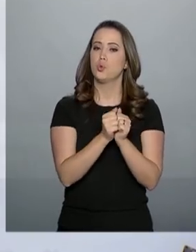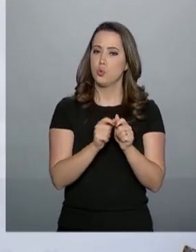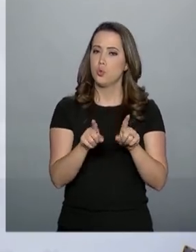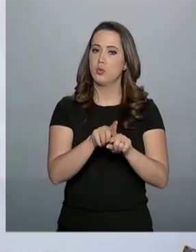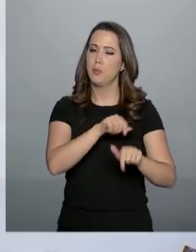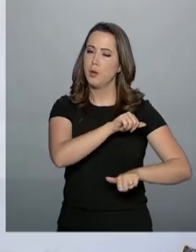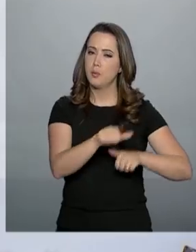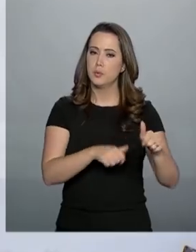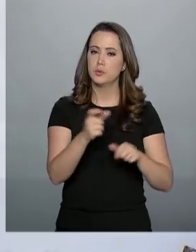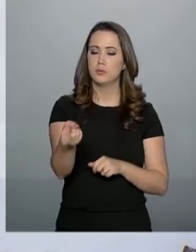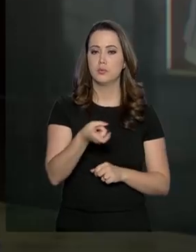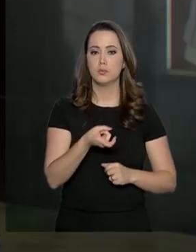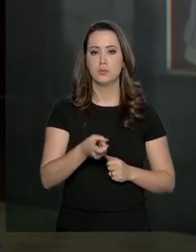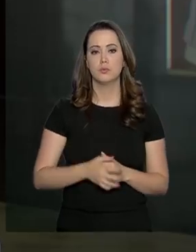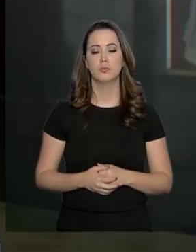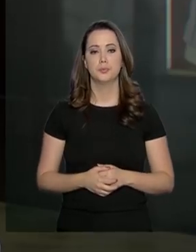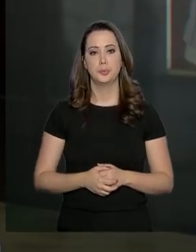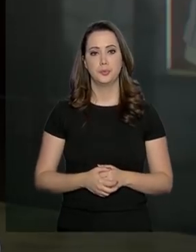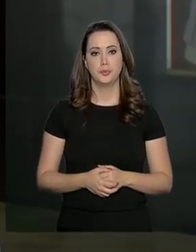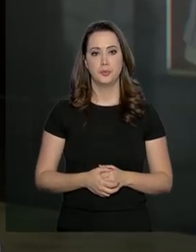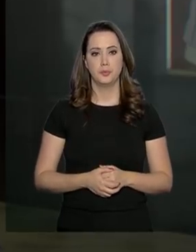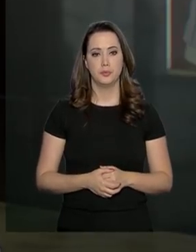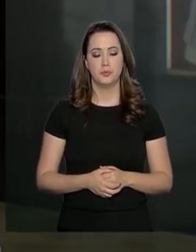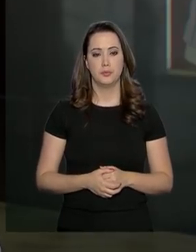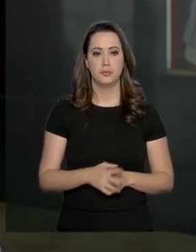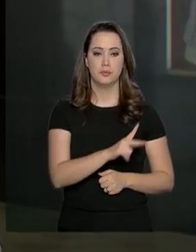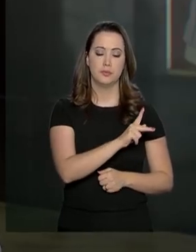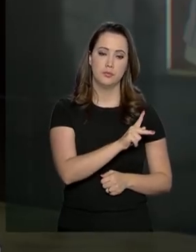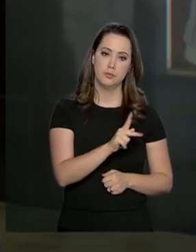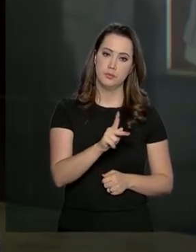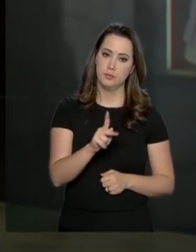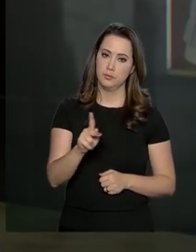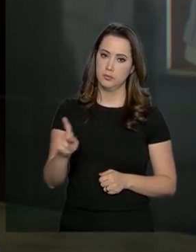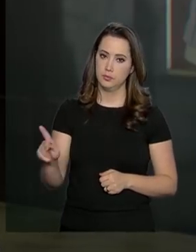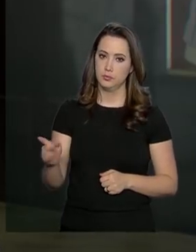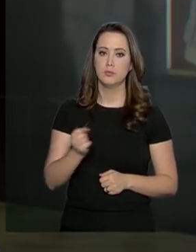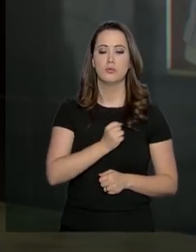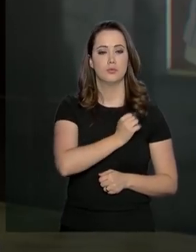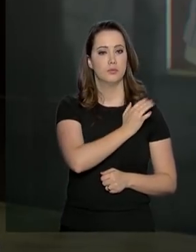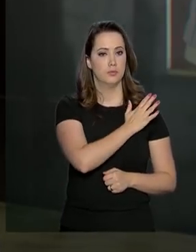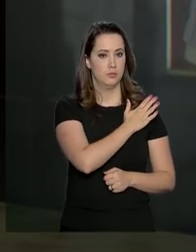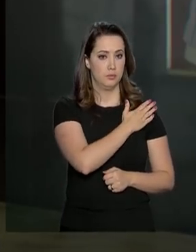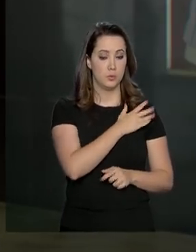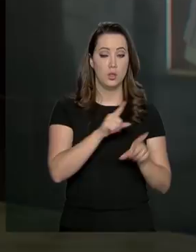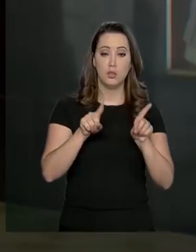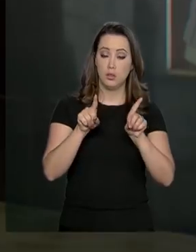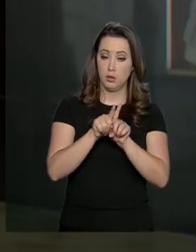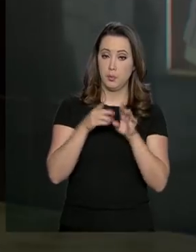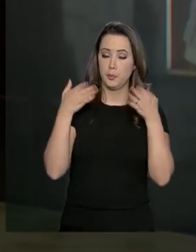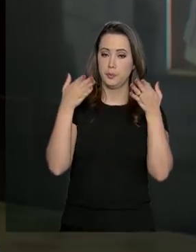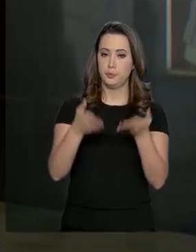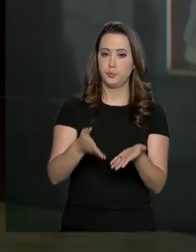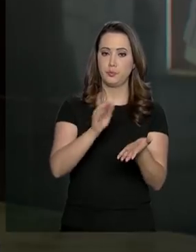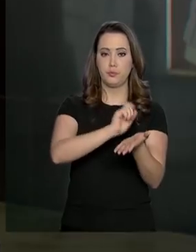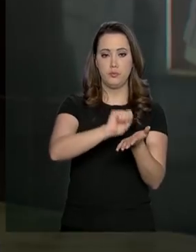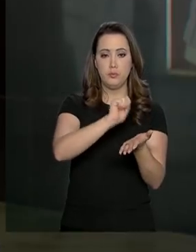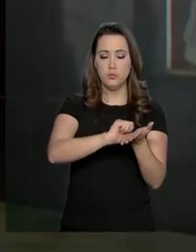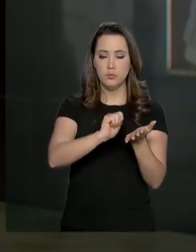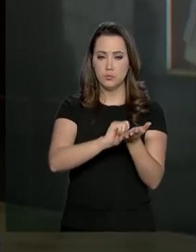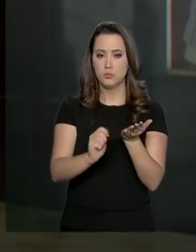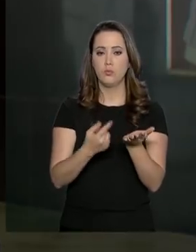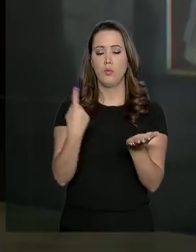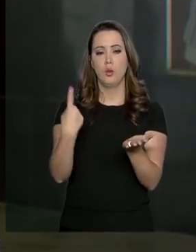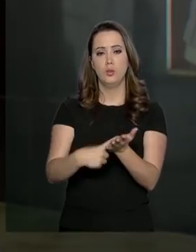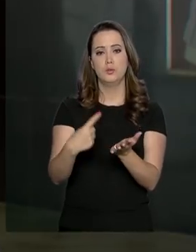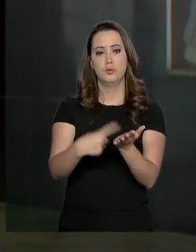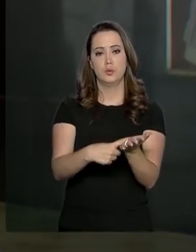reforma tributária. O presidente em exercício também participou da cerimônia de assinatura da declaração